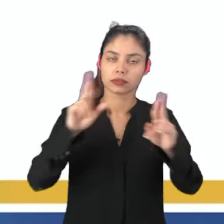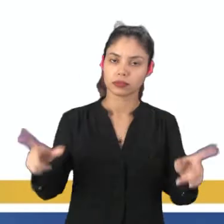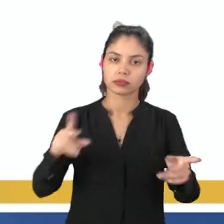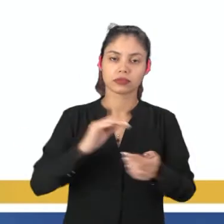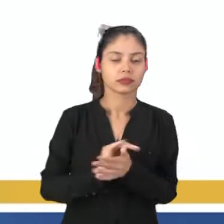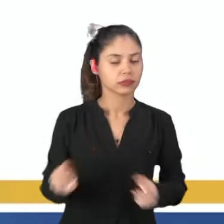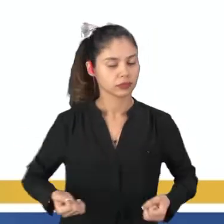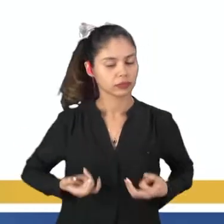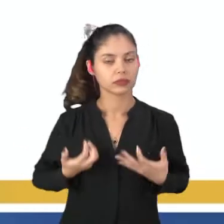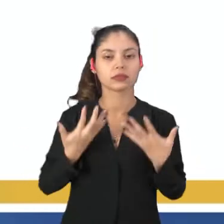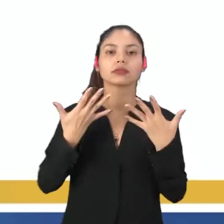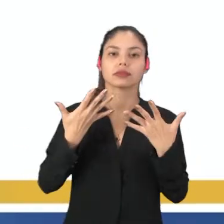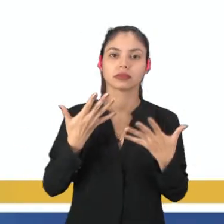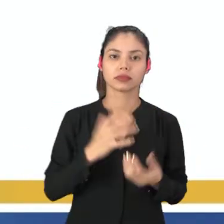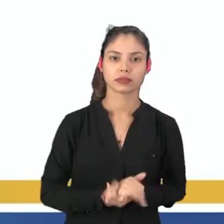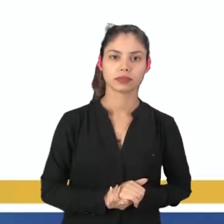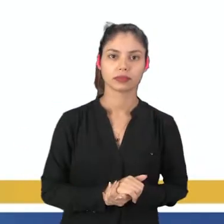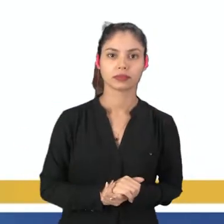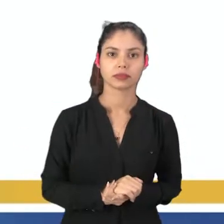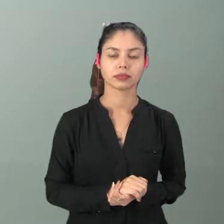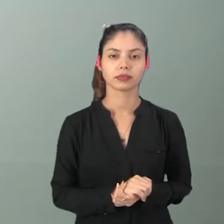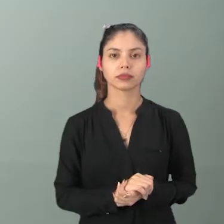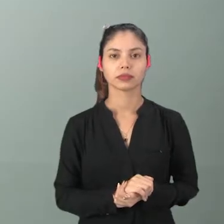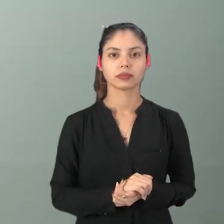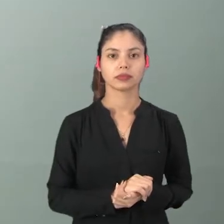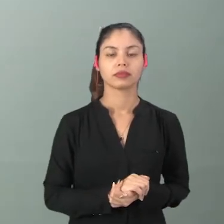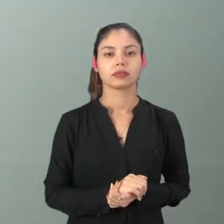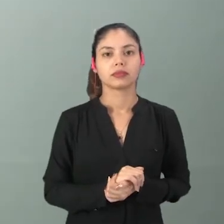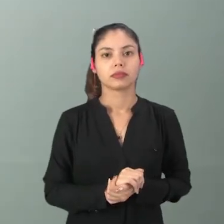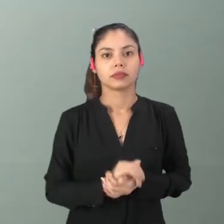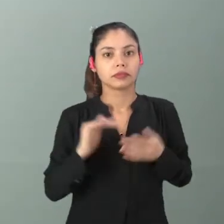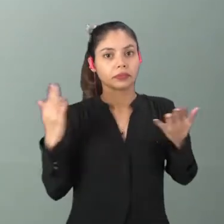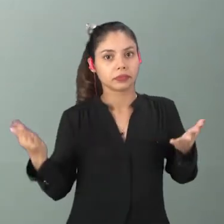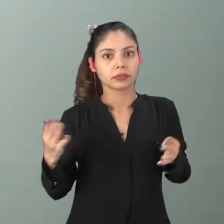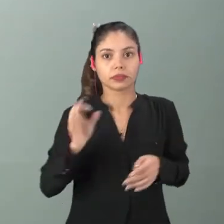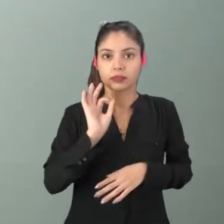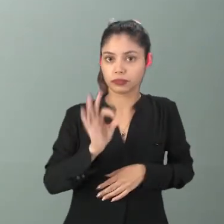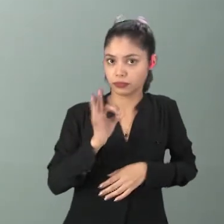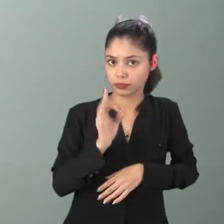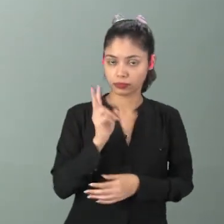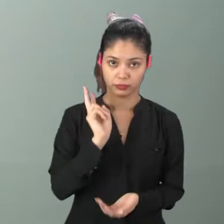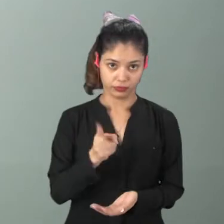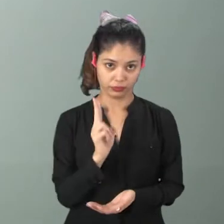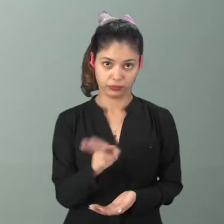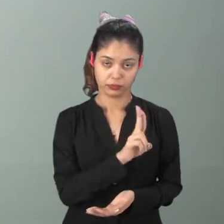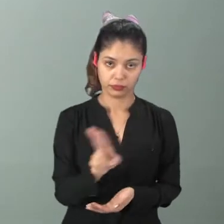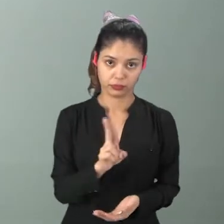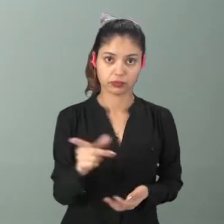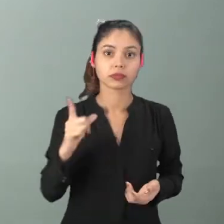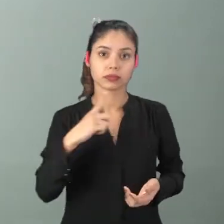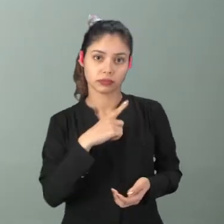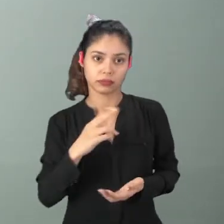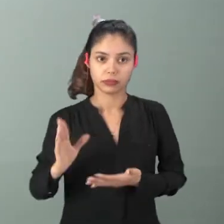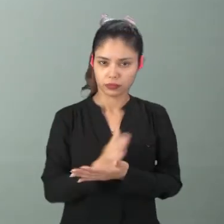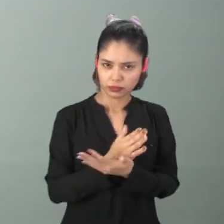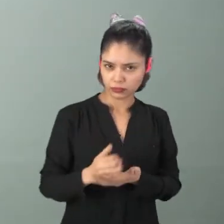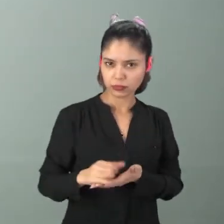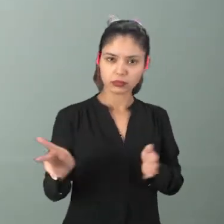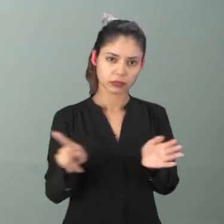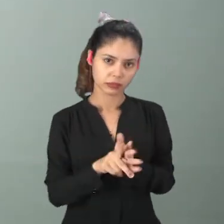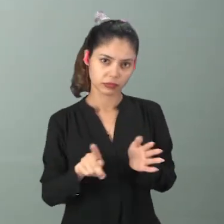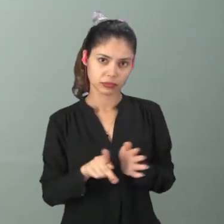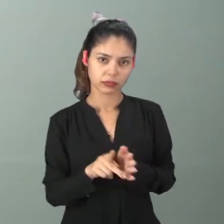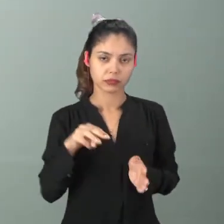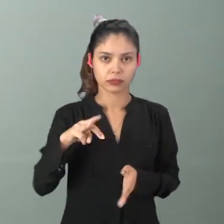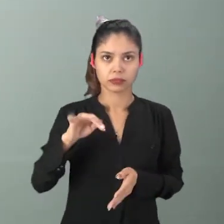o que diferencia ambas manifestações, certo? Então, tem o mesmo nome, mas tem algumas coisas que são peculiares